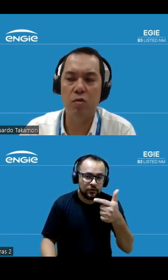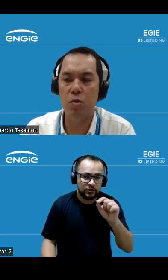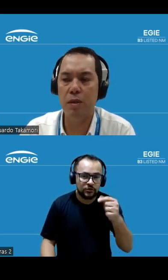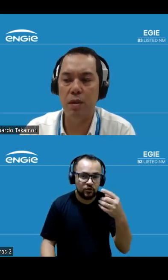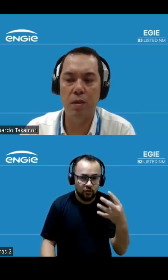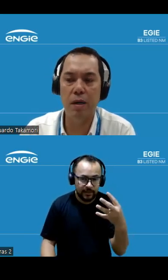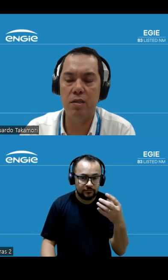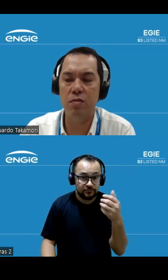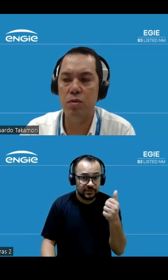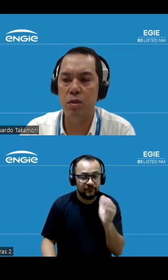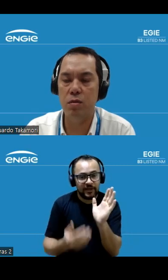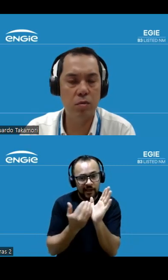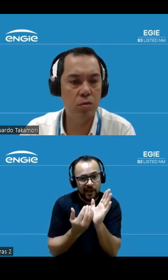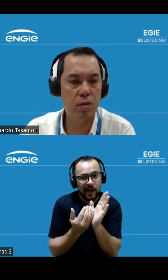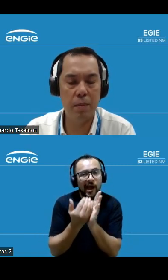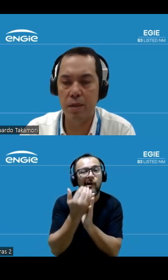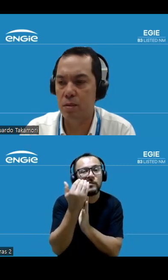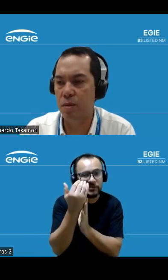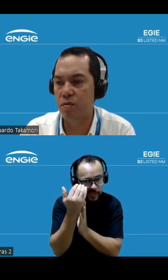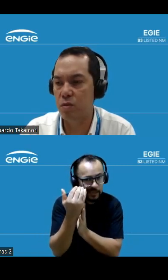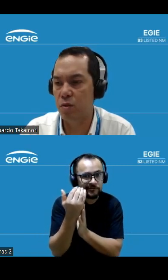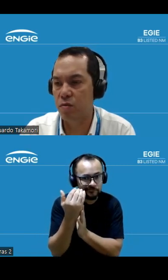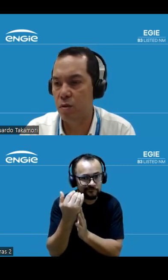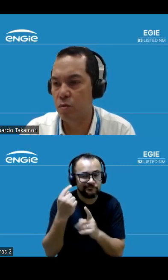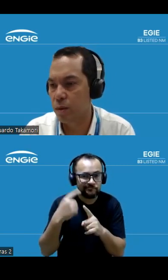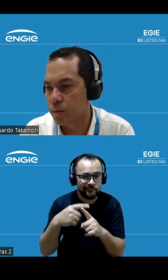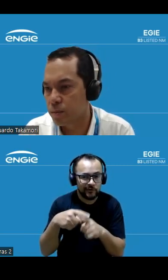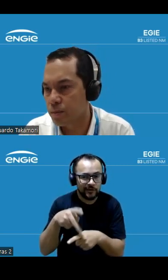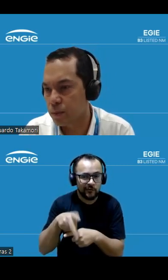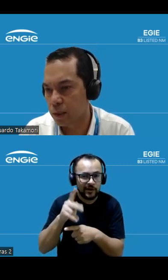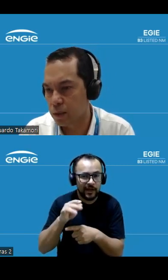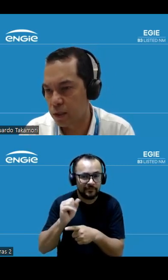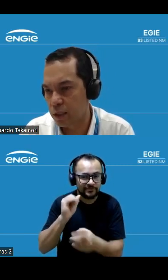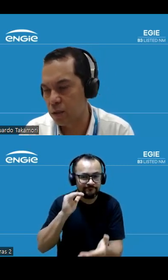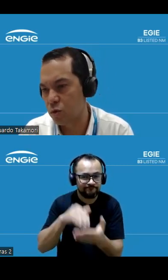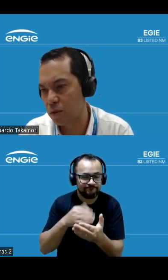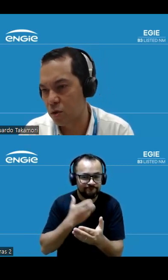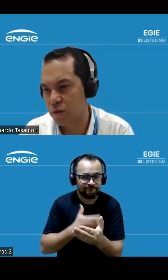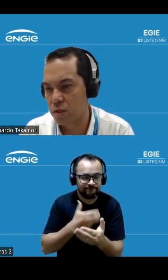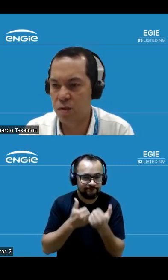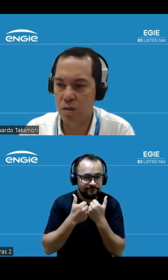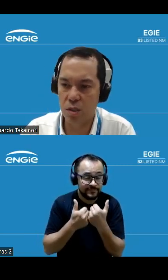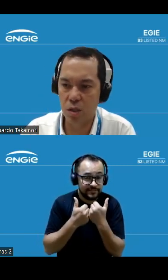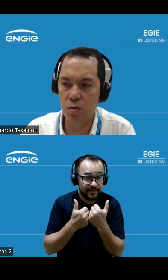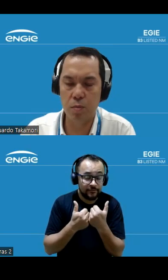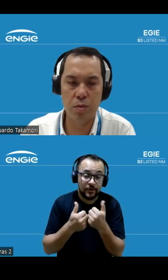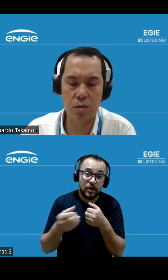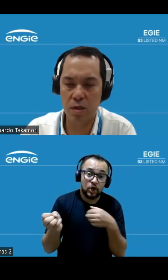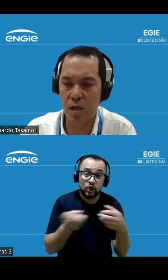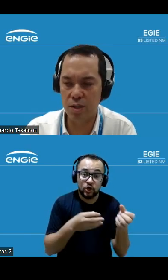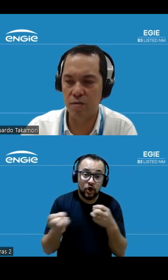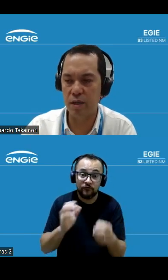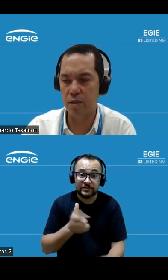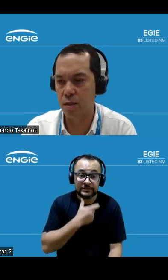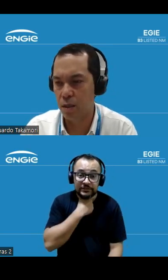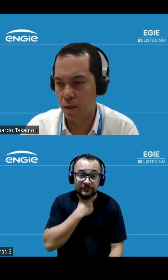naturalmente vamos aumentar ainda mais em função do CAPEX previsto até o final do ano seja tomando novas dívidas seja reduzindo a posição